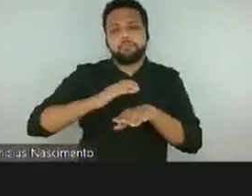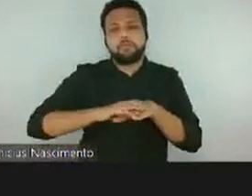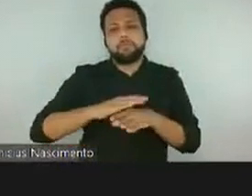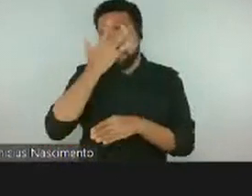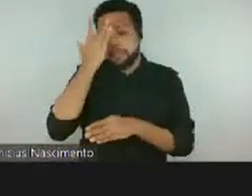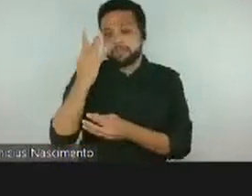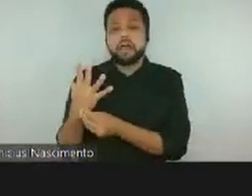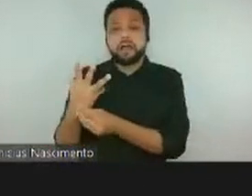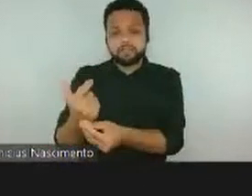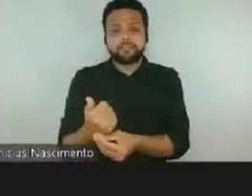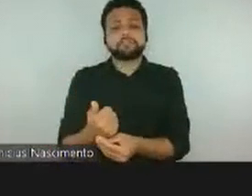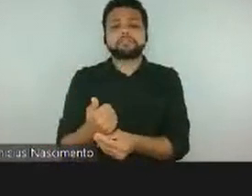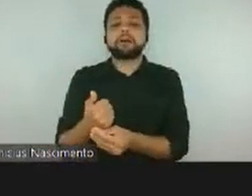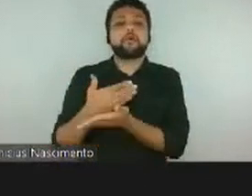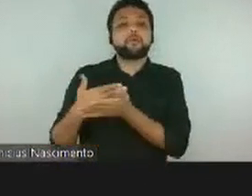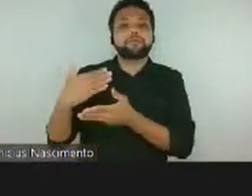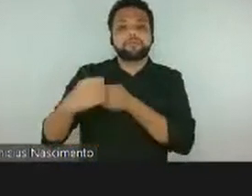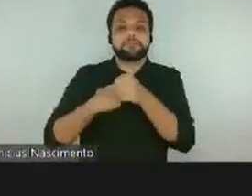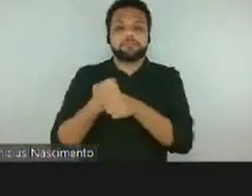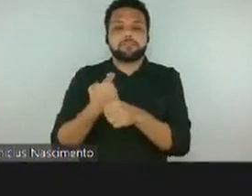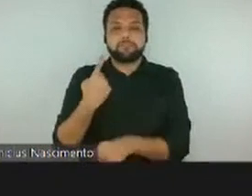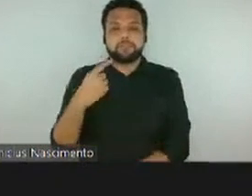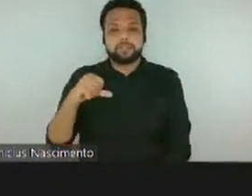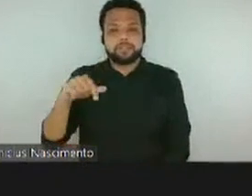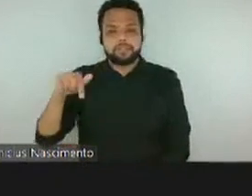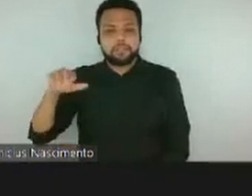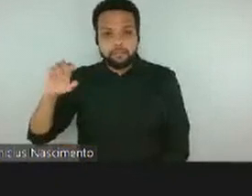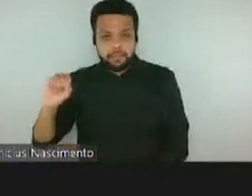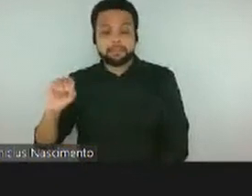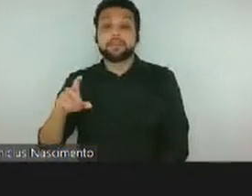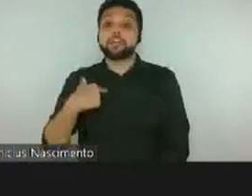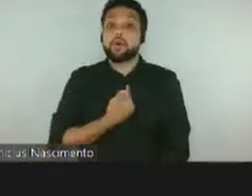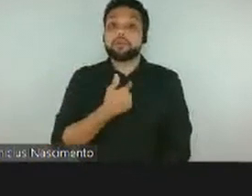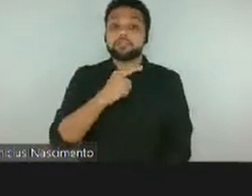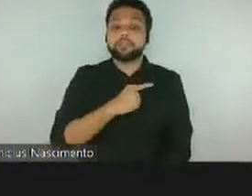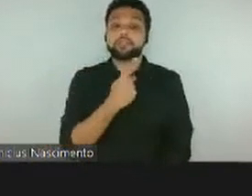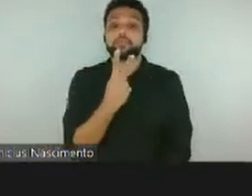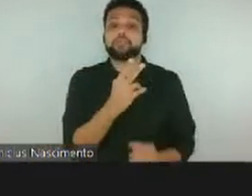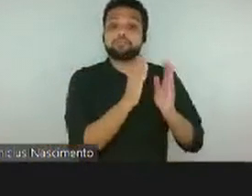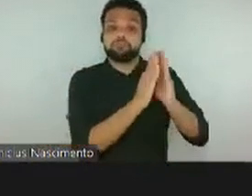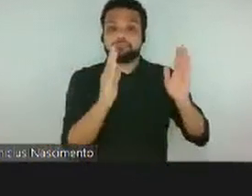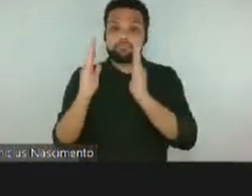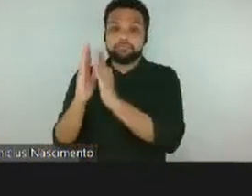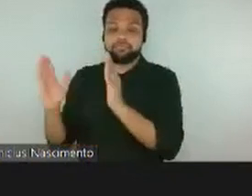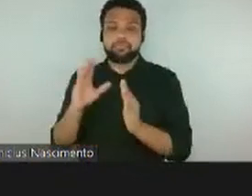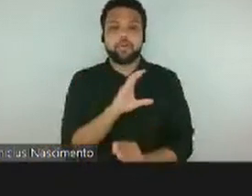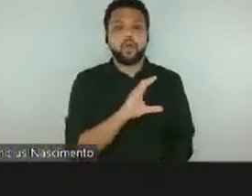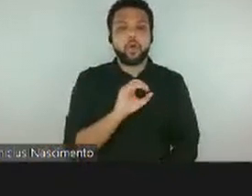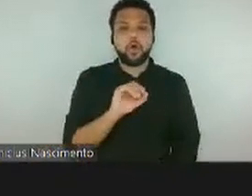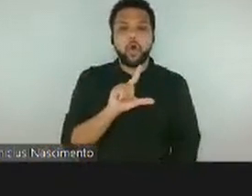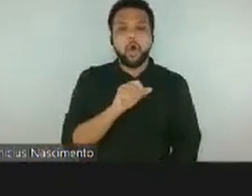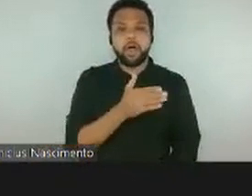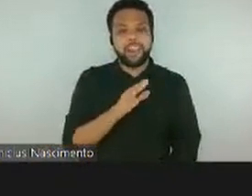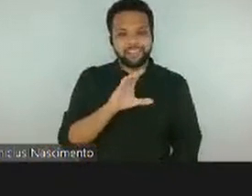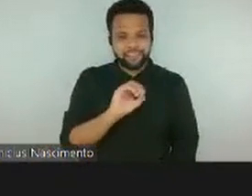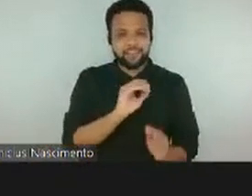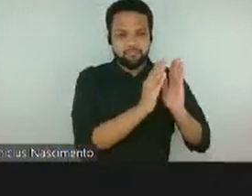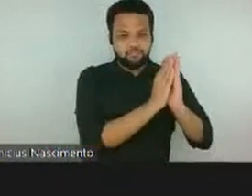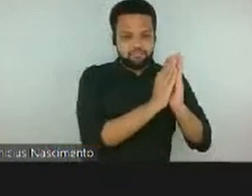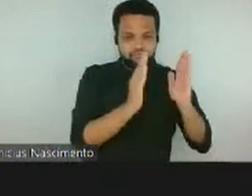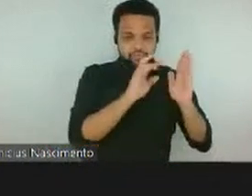livros de artista, uma que fica no acervo artístico e outra que fica no acervo